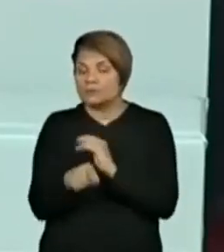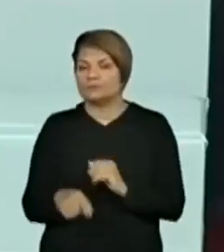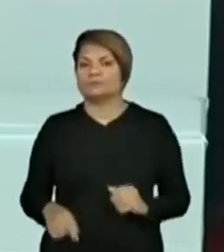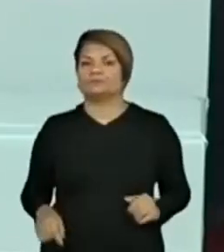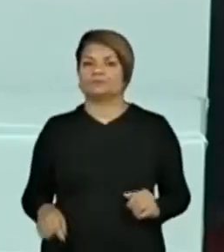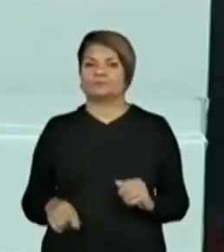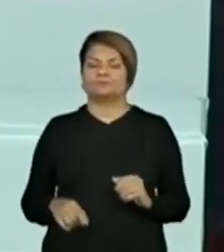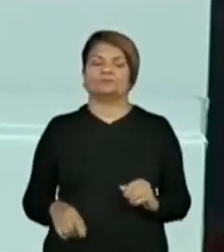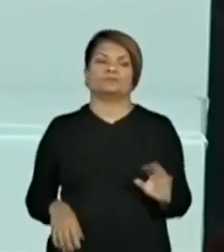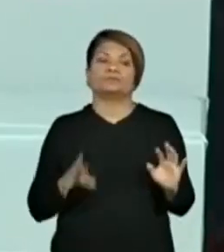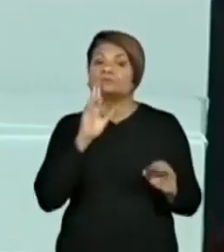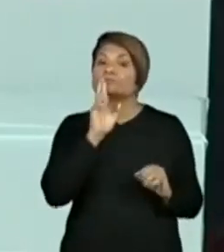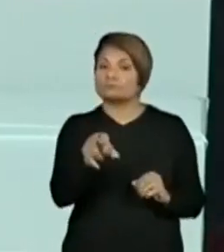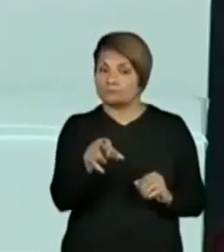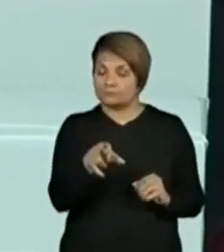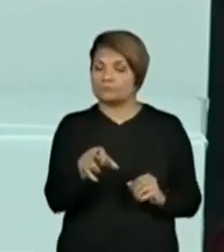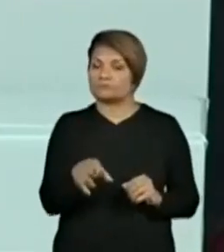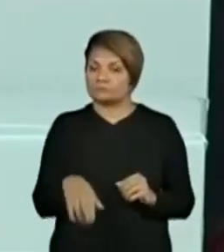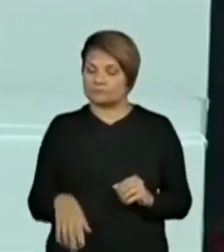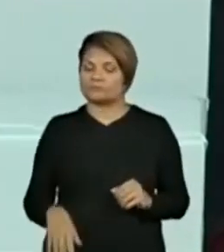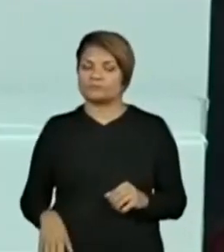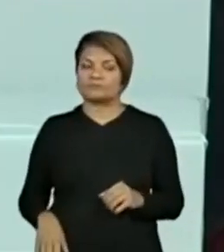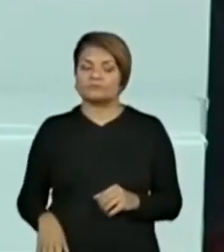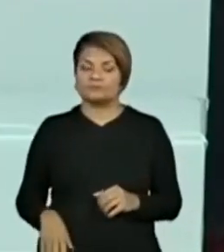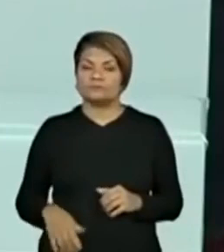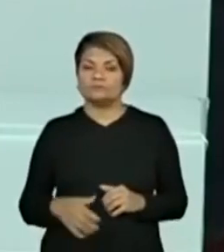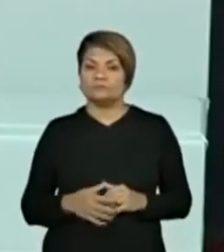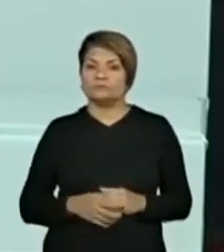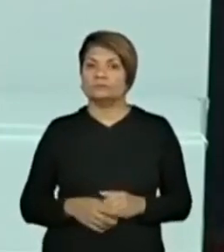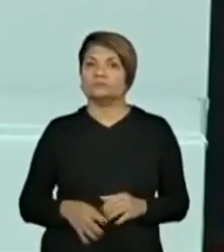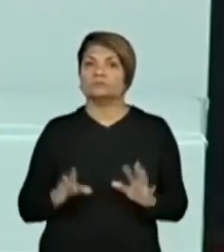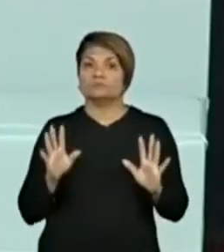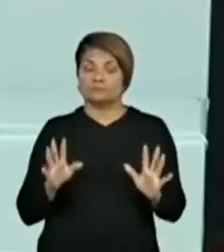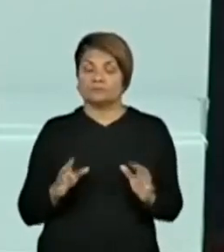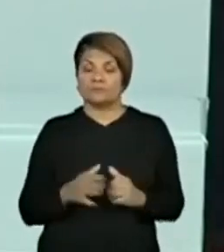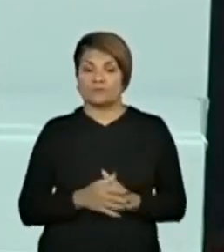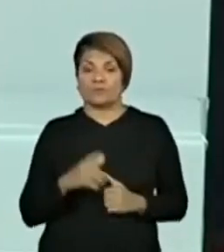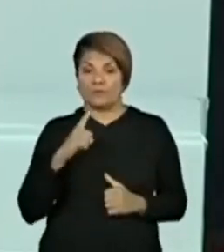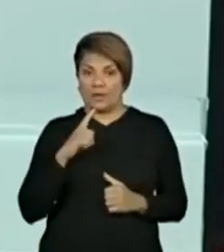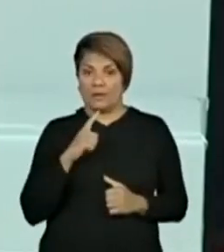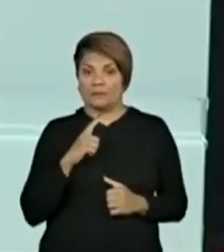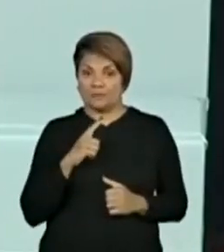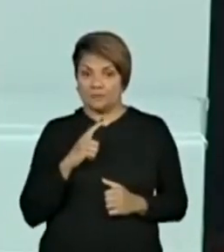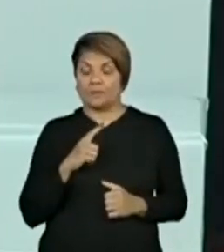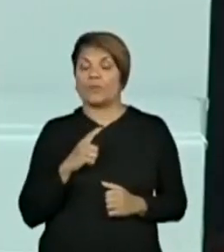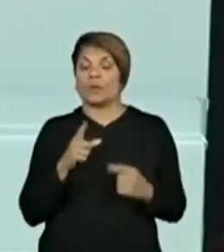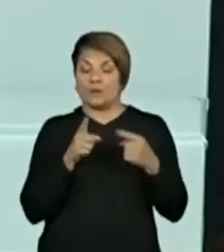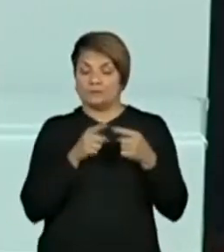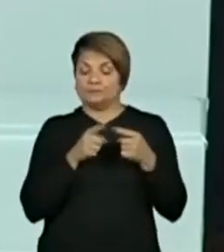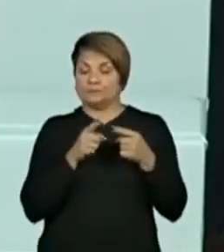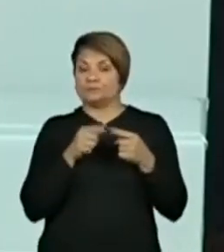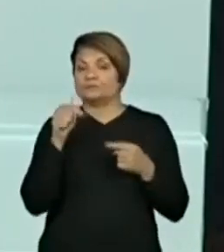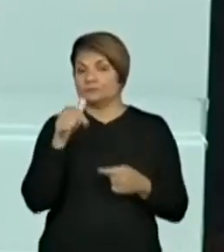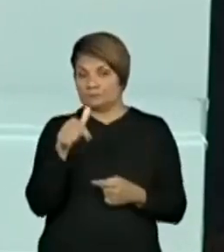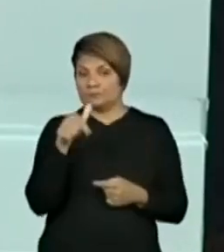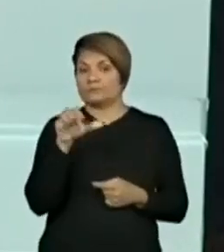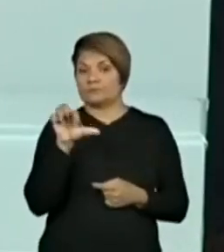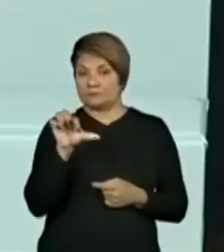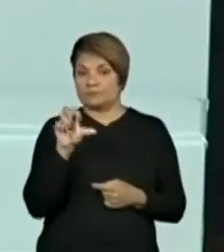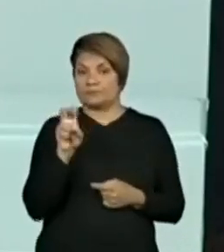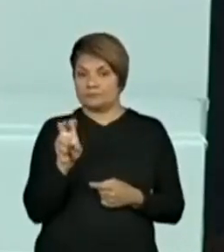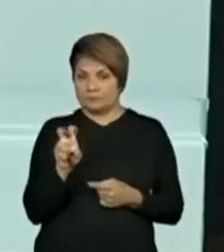vou fazer. Tá bom? Então, temos o primeiro número 795